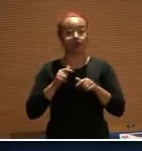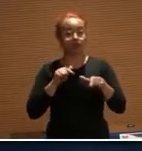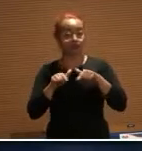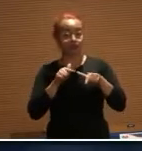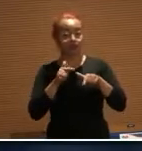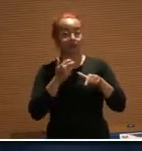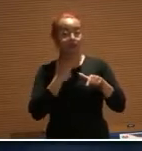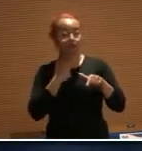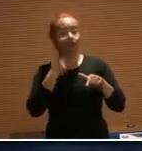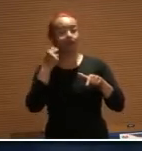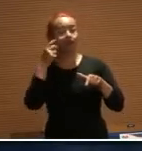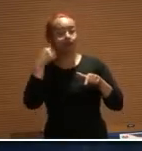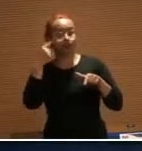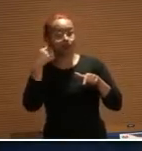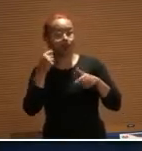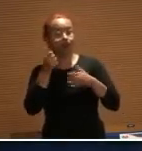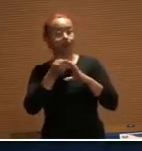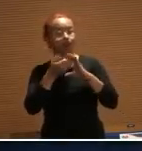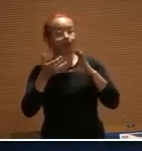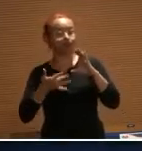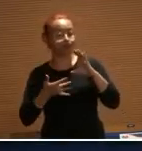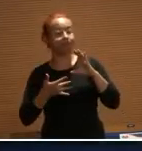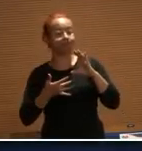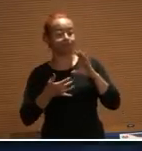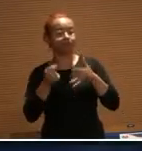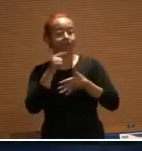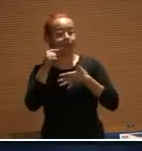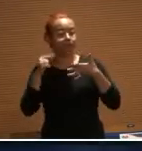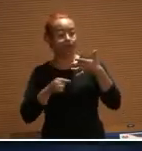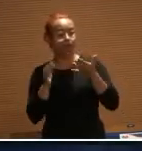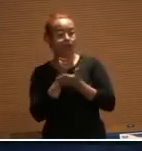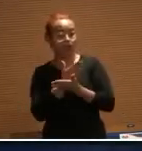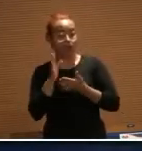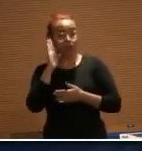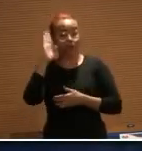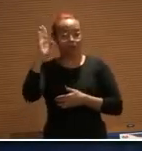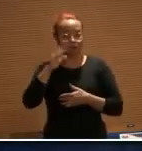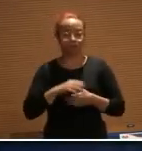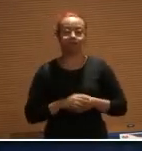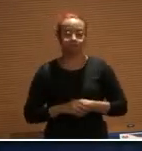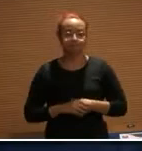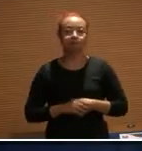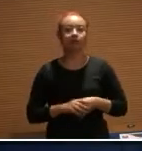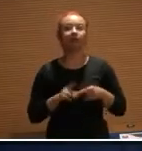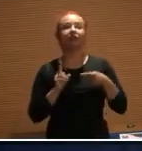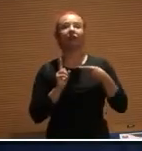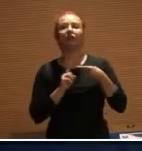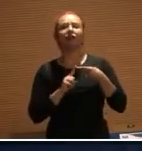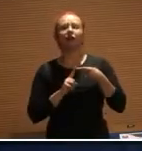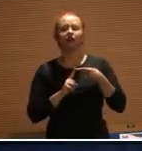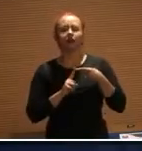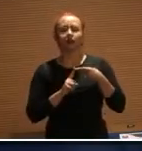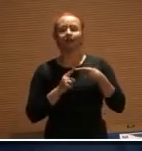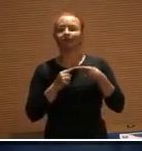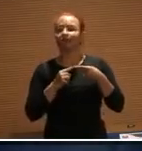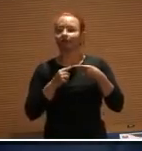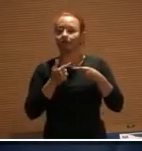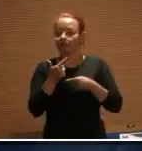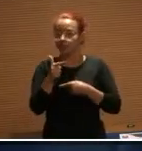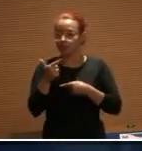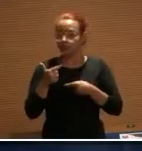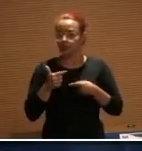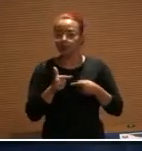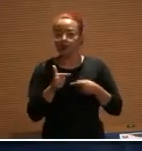Vamos ver algumas dessas características. São várias, eu citaria algumas principais. Primeiro, não há afeitos